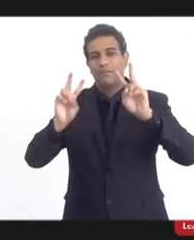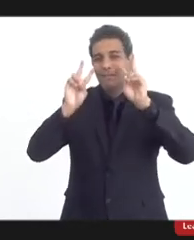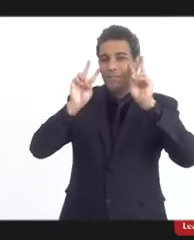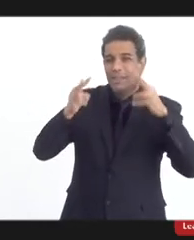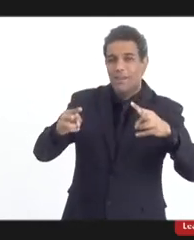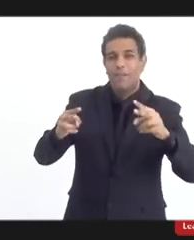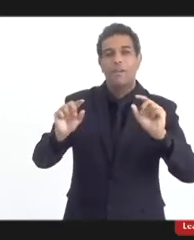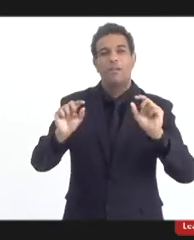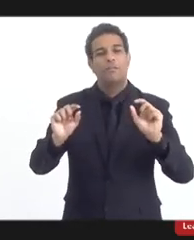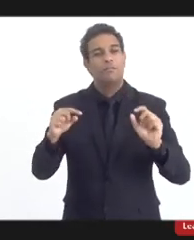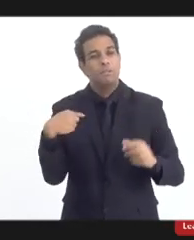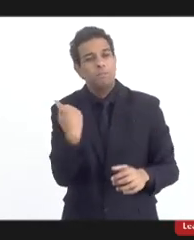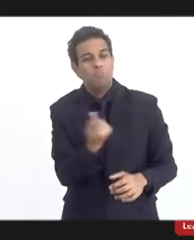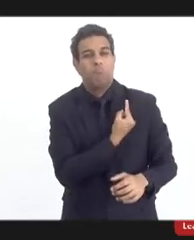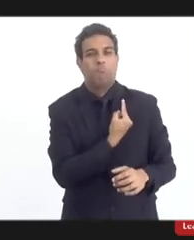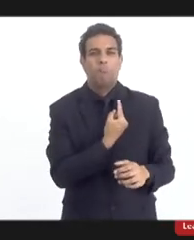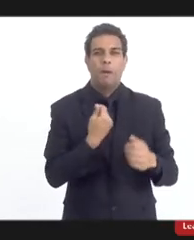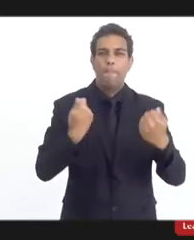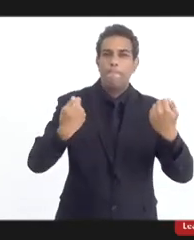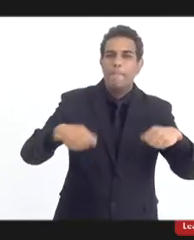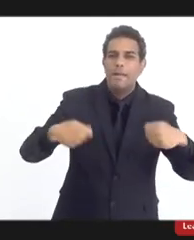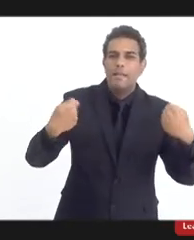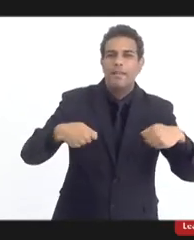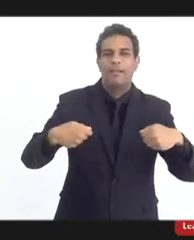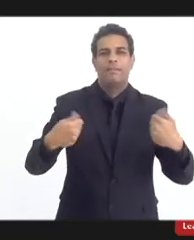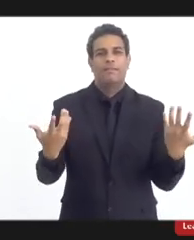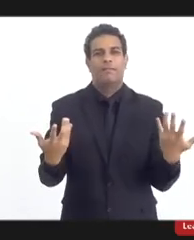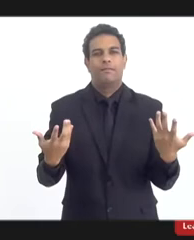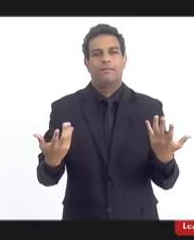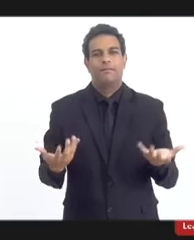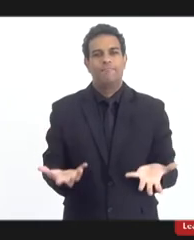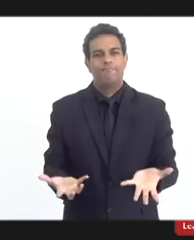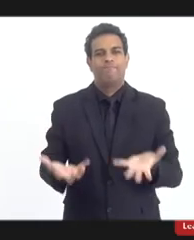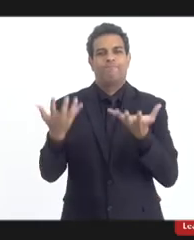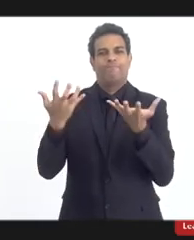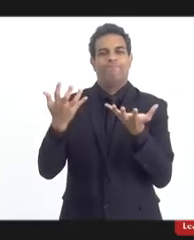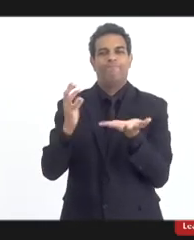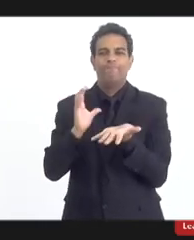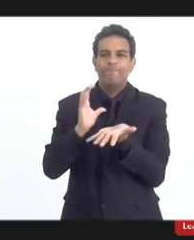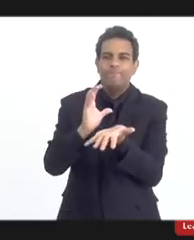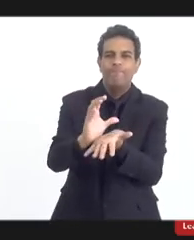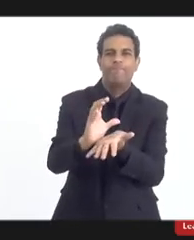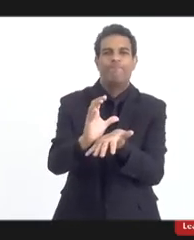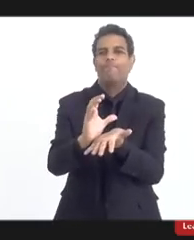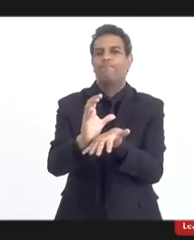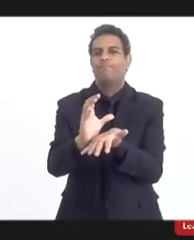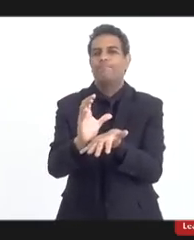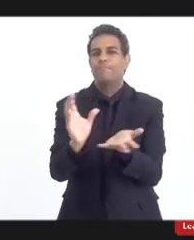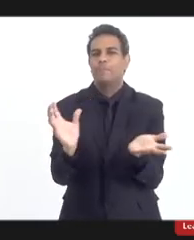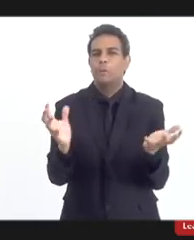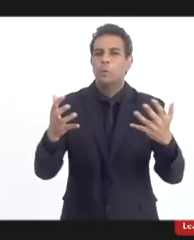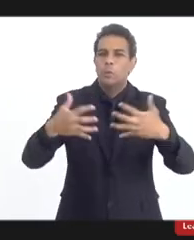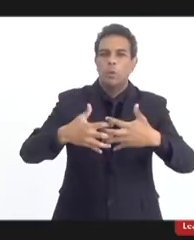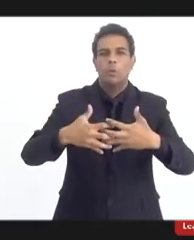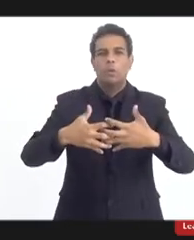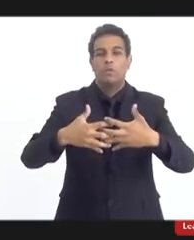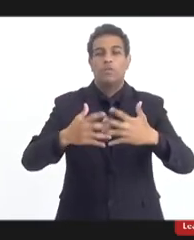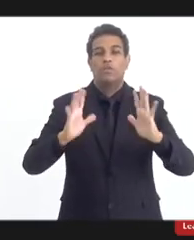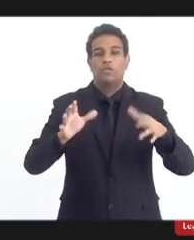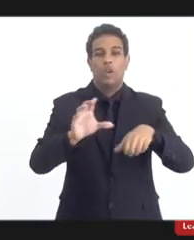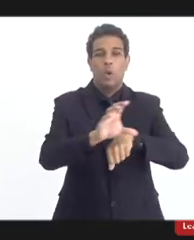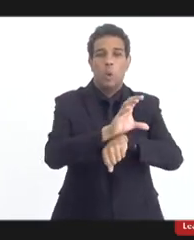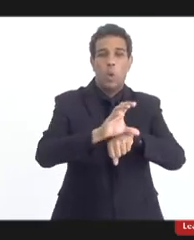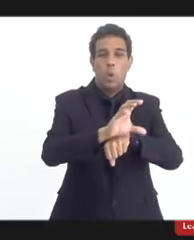que nós temos que ter investido num princípio que a Constituição da